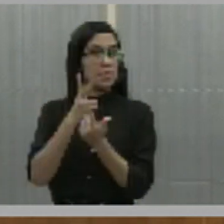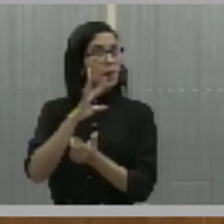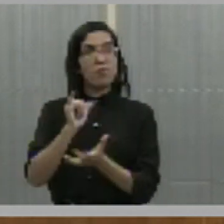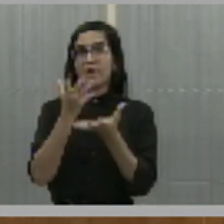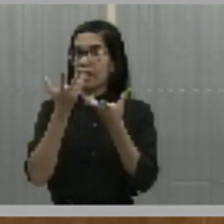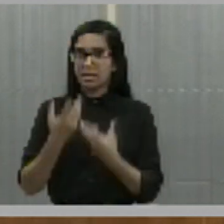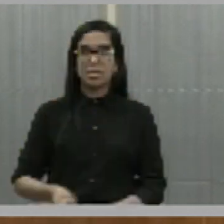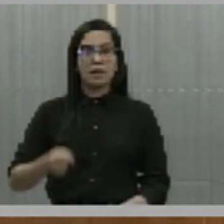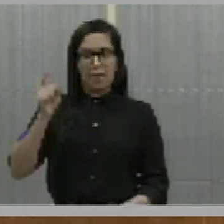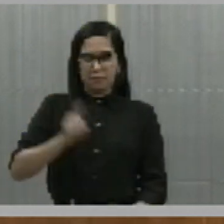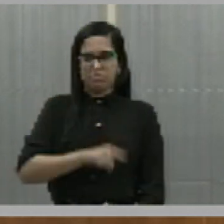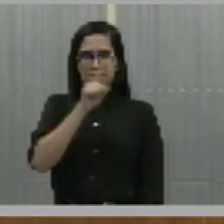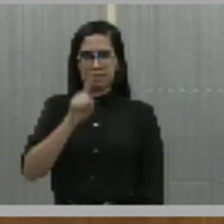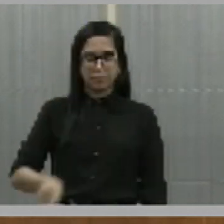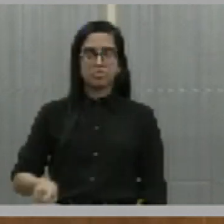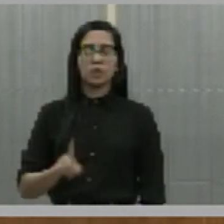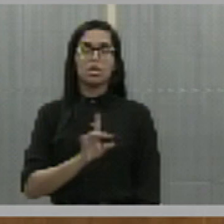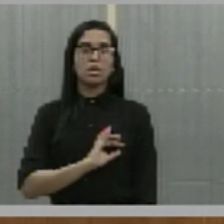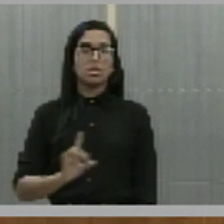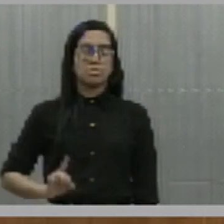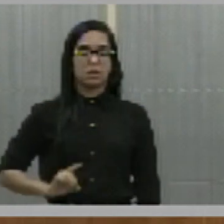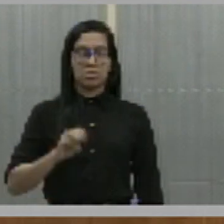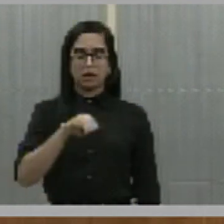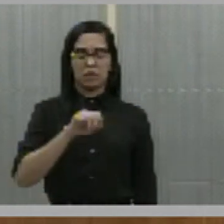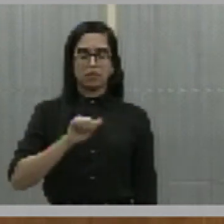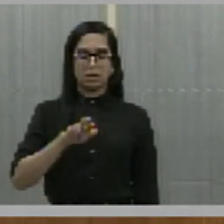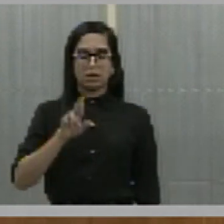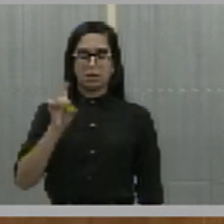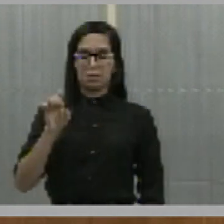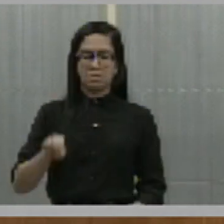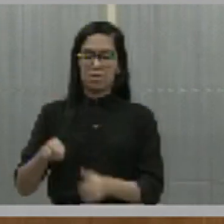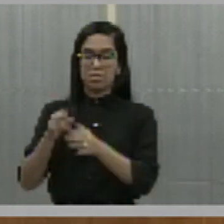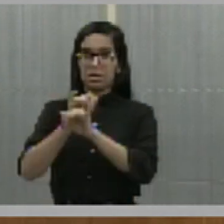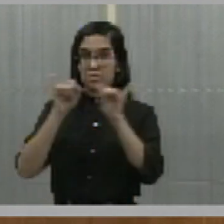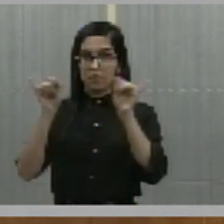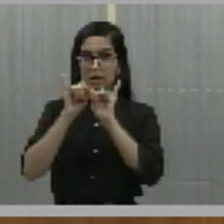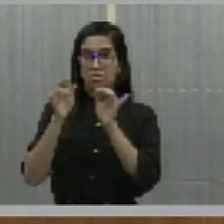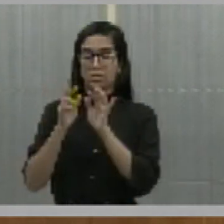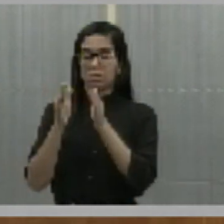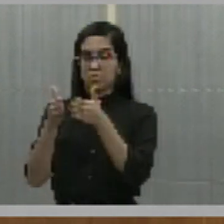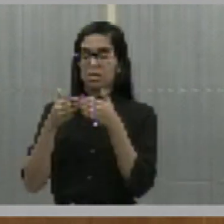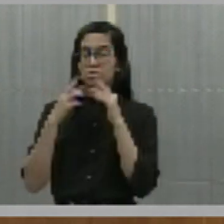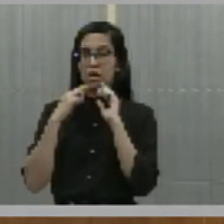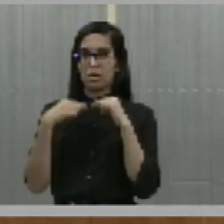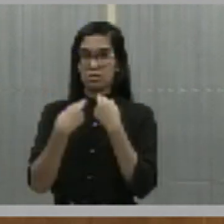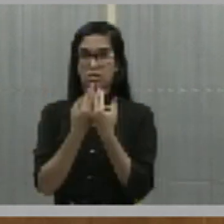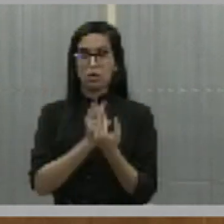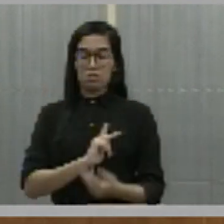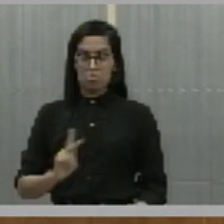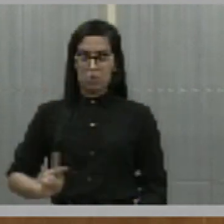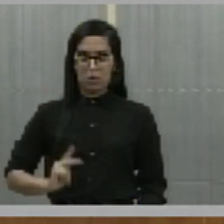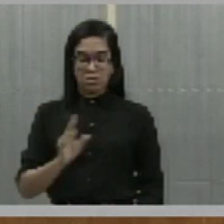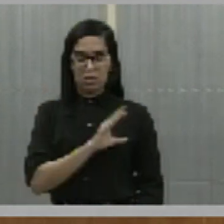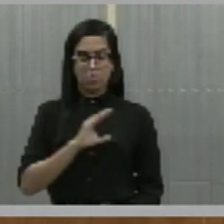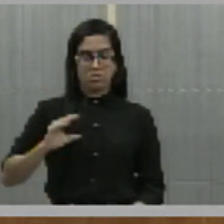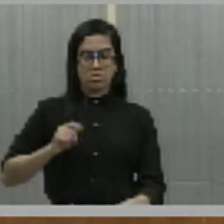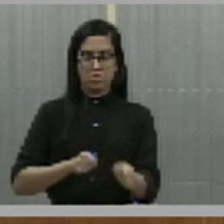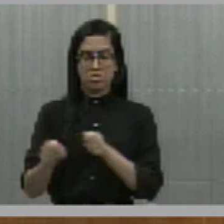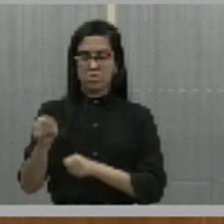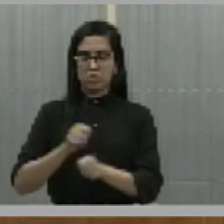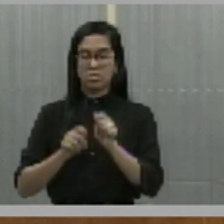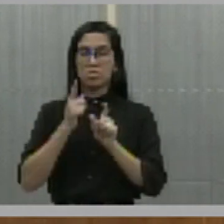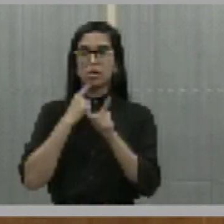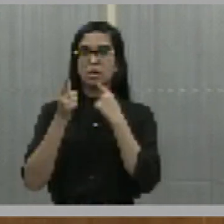deputado Márden Menezes, destacou o requerimento de sua autoria, que solicita a realização de audiência pública junto à Comissão de Administração, com o objetivo de debater a situação da